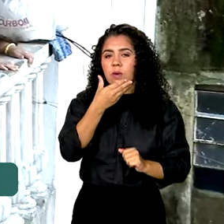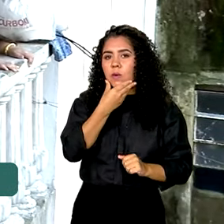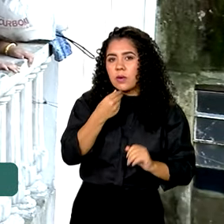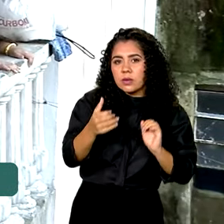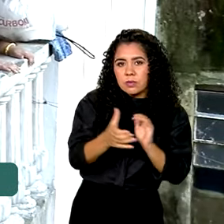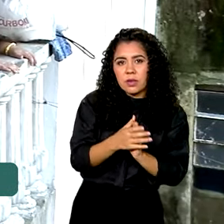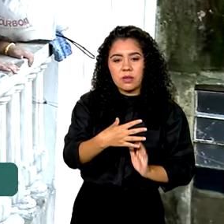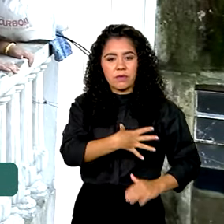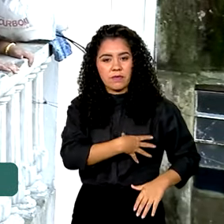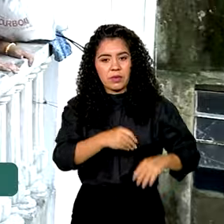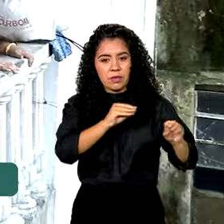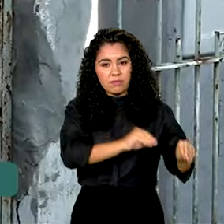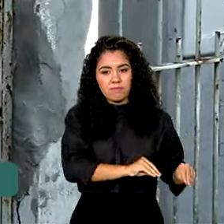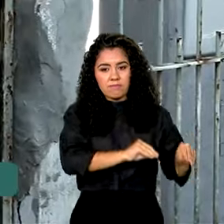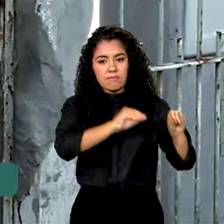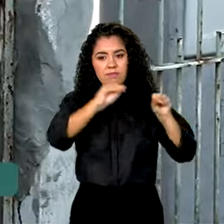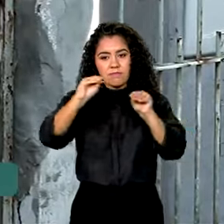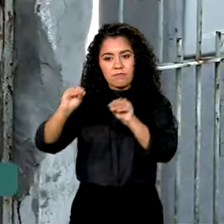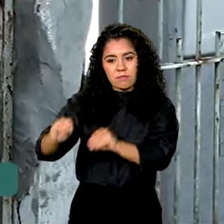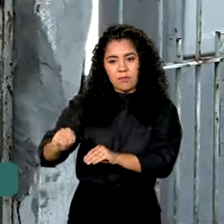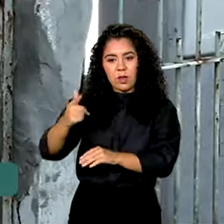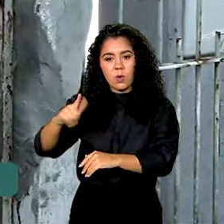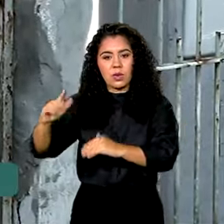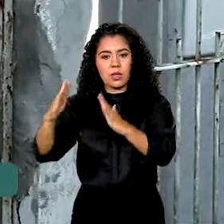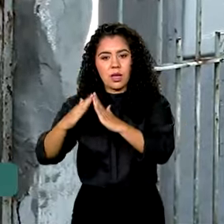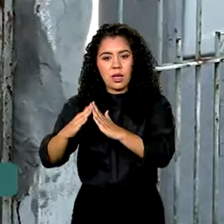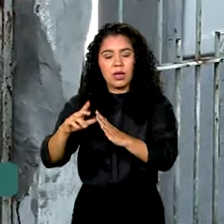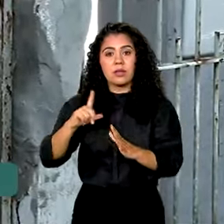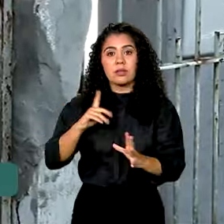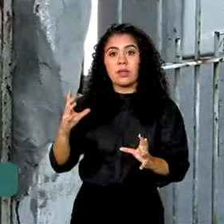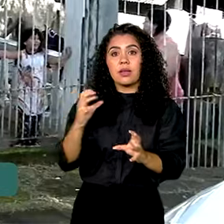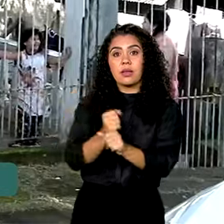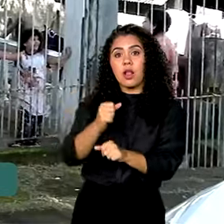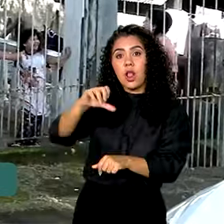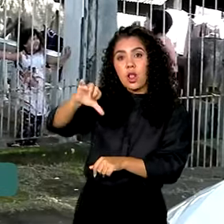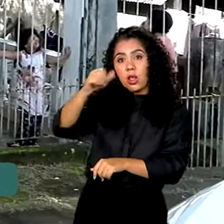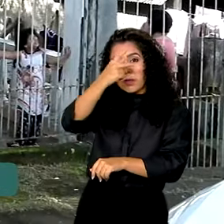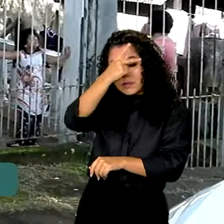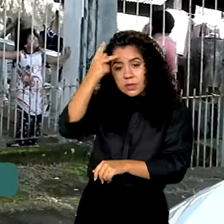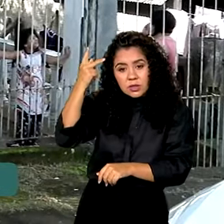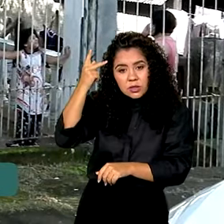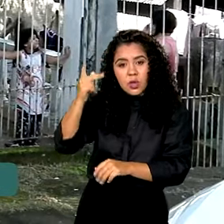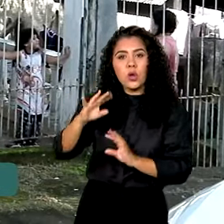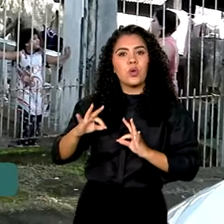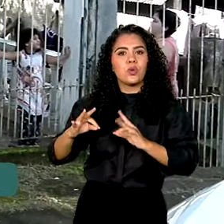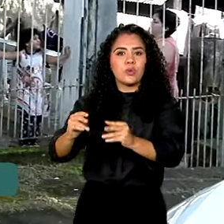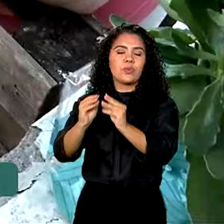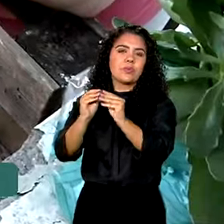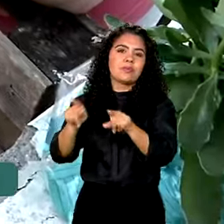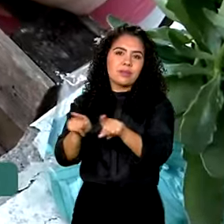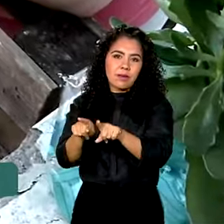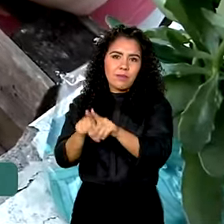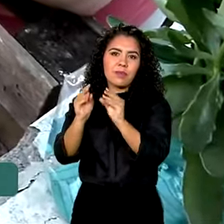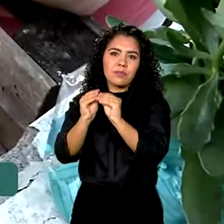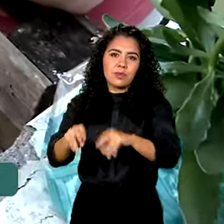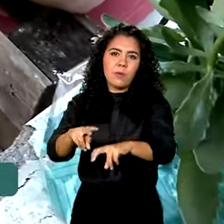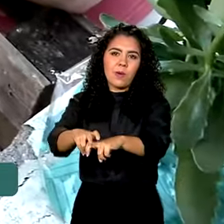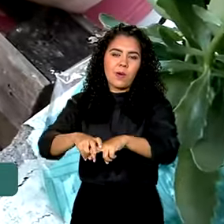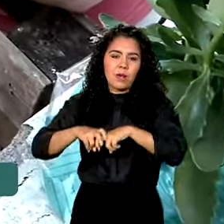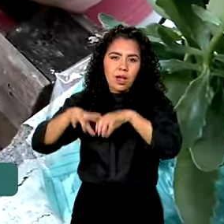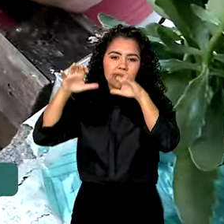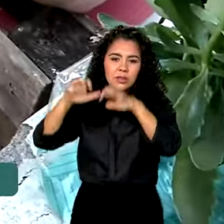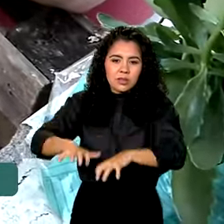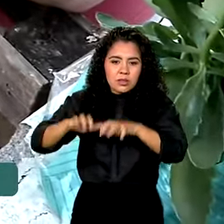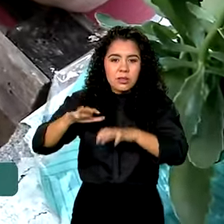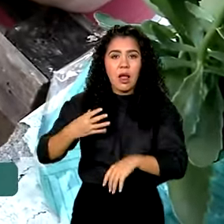casa, na mesma cidade, onde hoje vivem nove familiares, todos afetados pela tragédia. A vida está